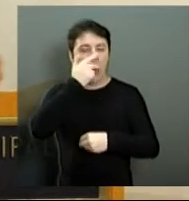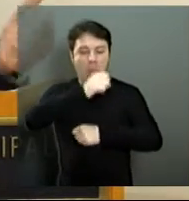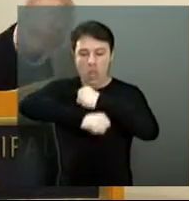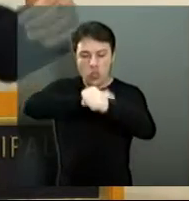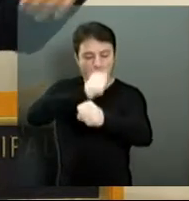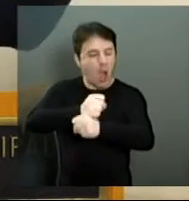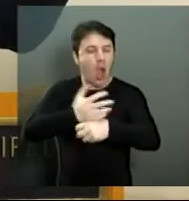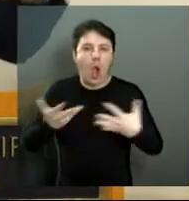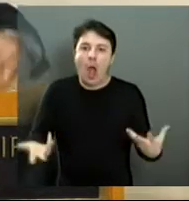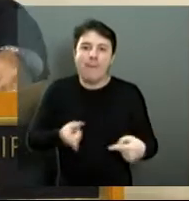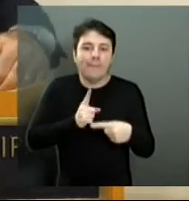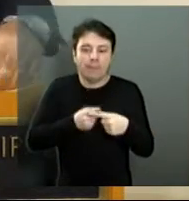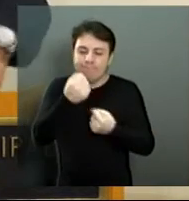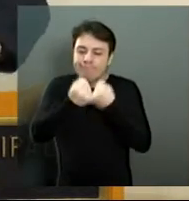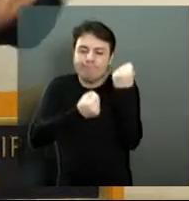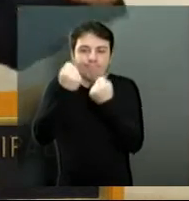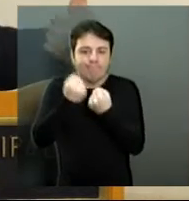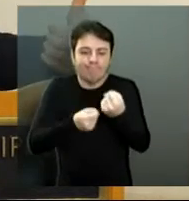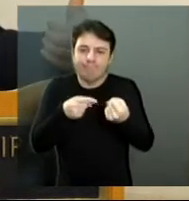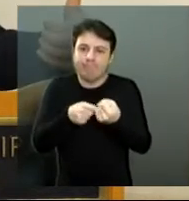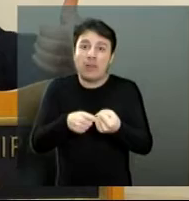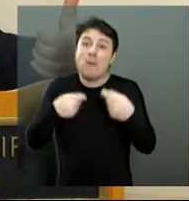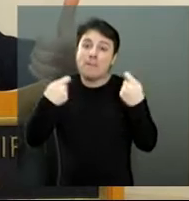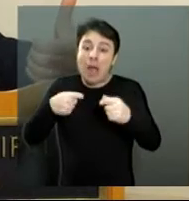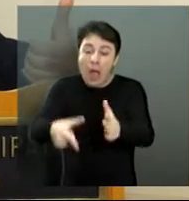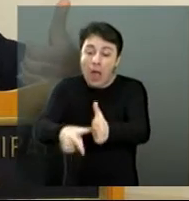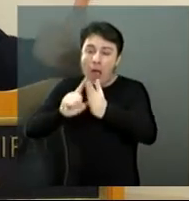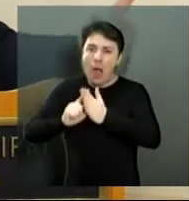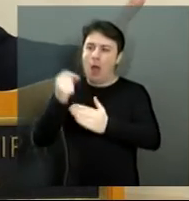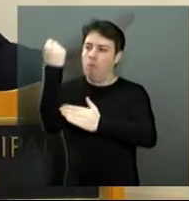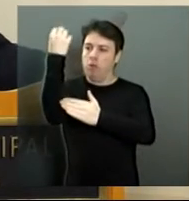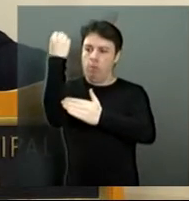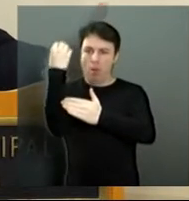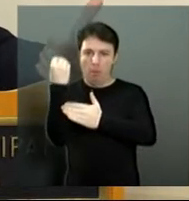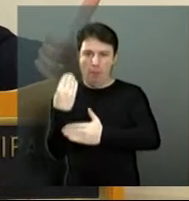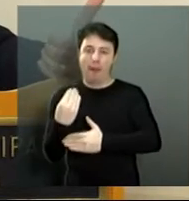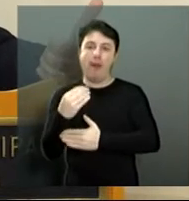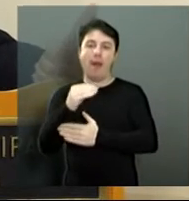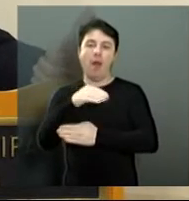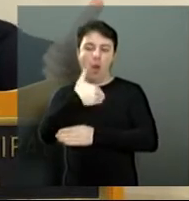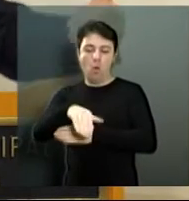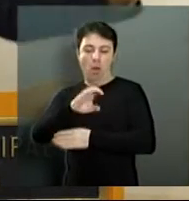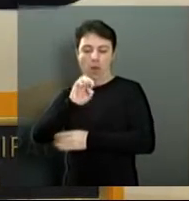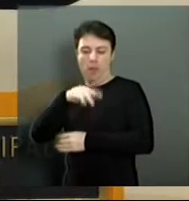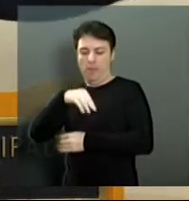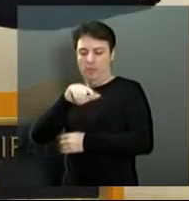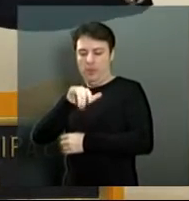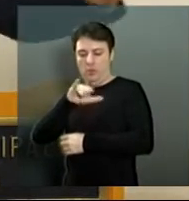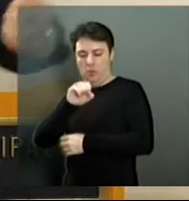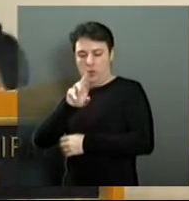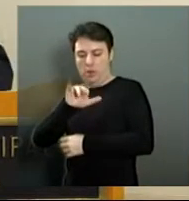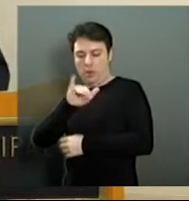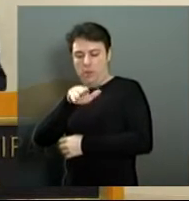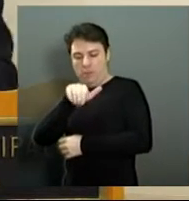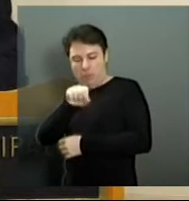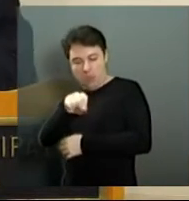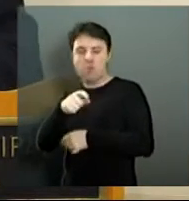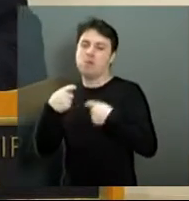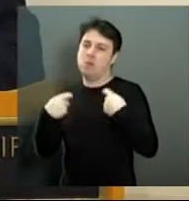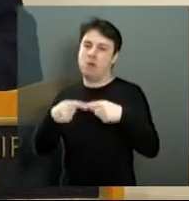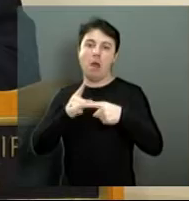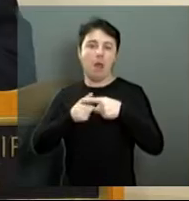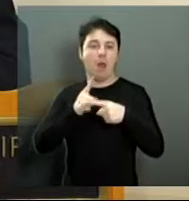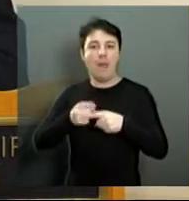bolar de algum jeito, um semáforo antes ali da Emílio Ribas, que possa realmente as pessoas não ficar...